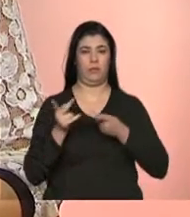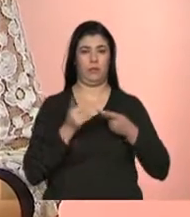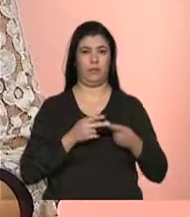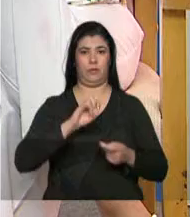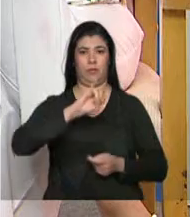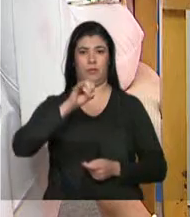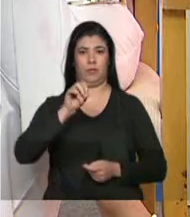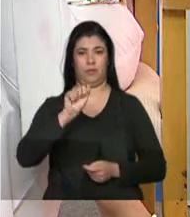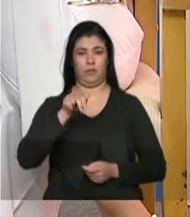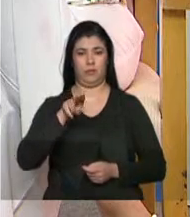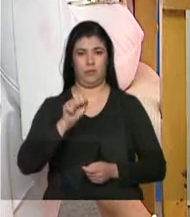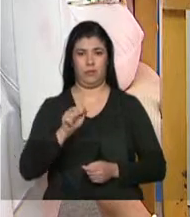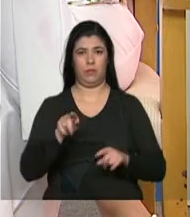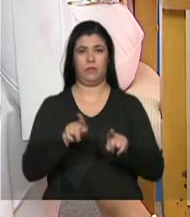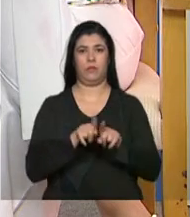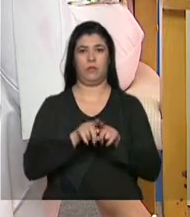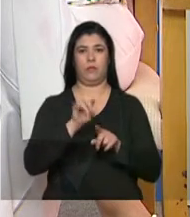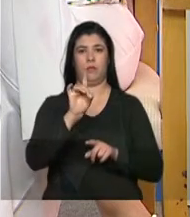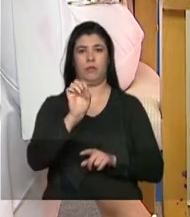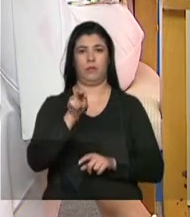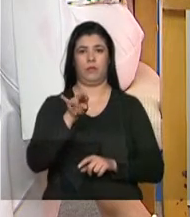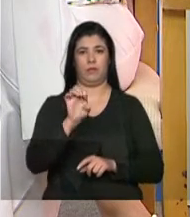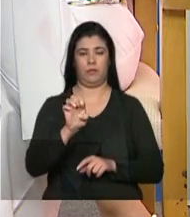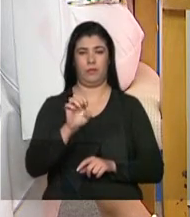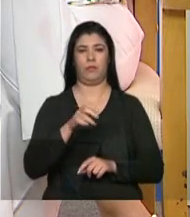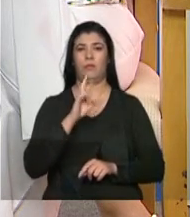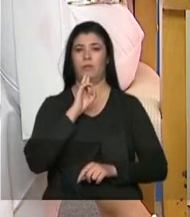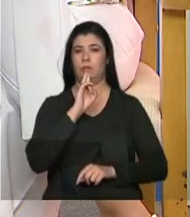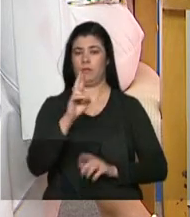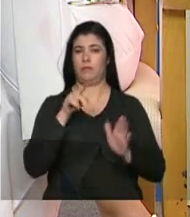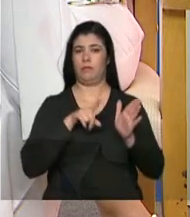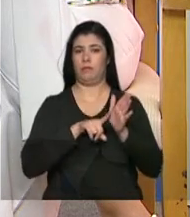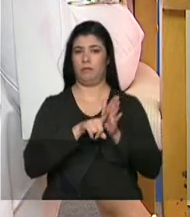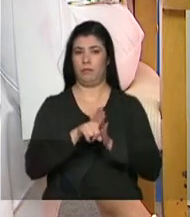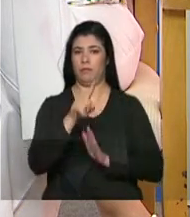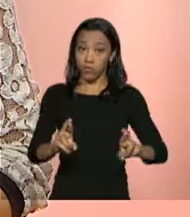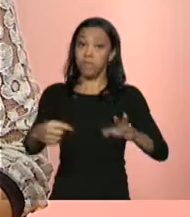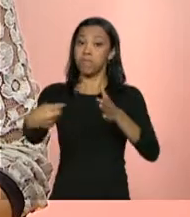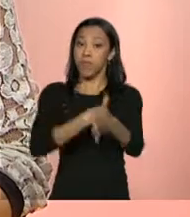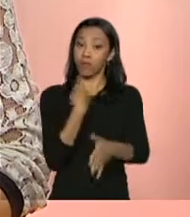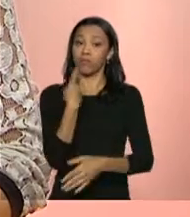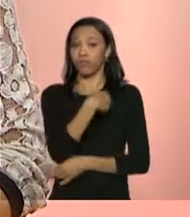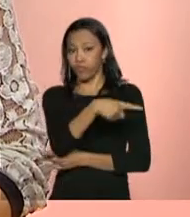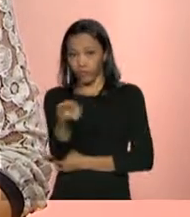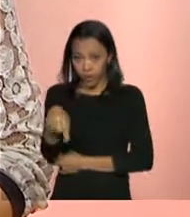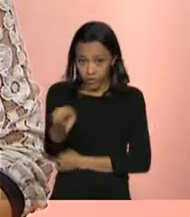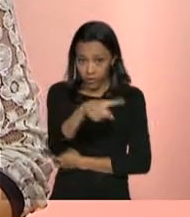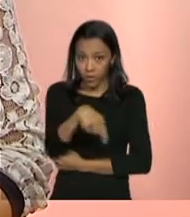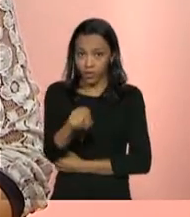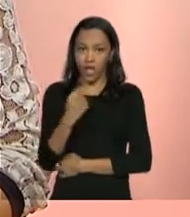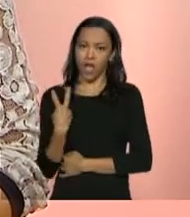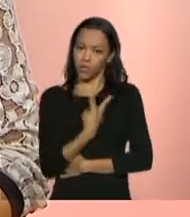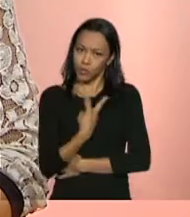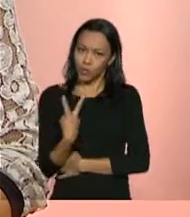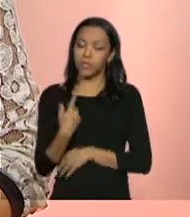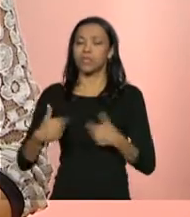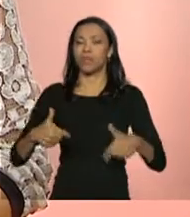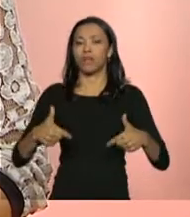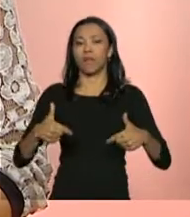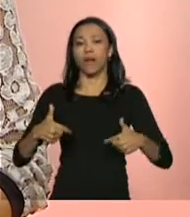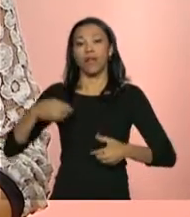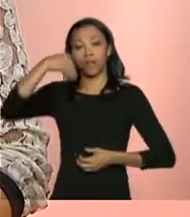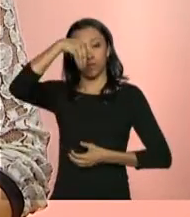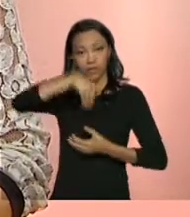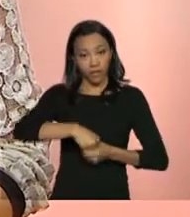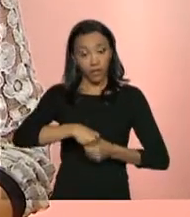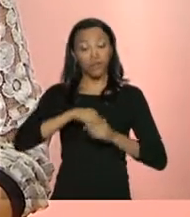Joana Mustafa e Denise Direito, responderão às perguntas feitas pelo público. As duas fazem parte do Departamento do